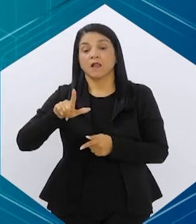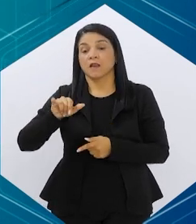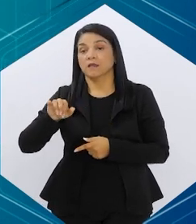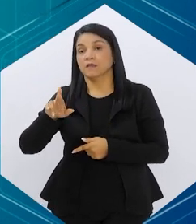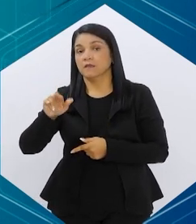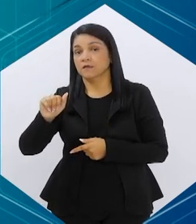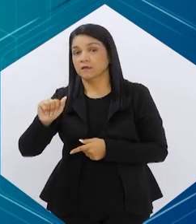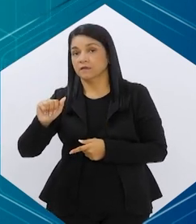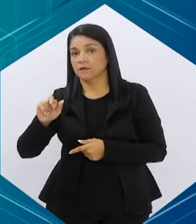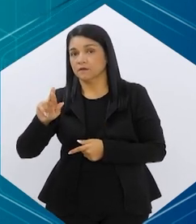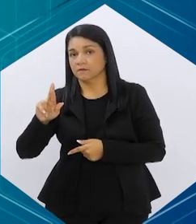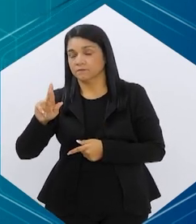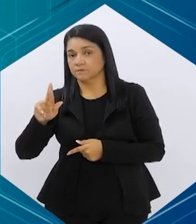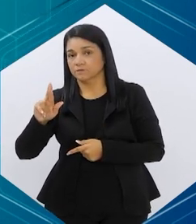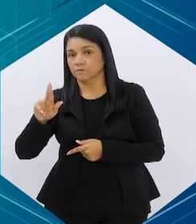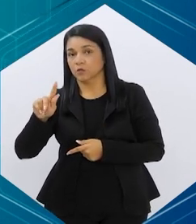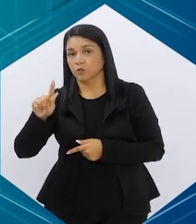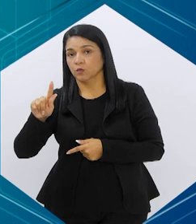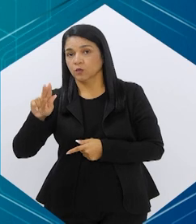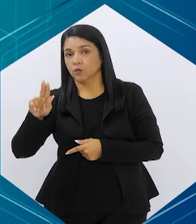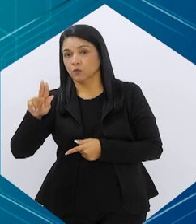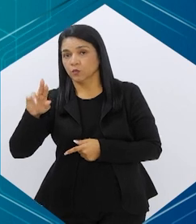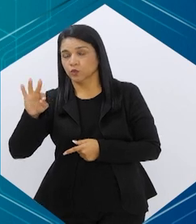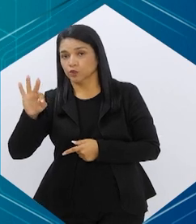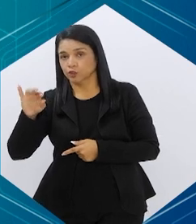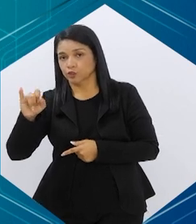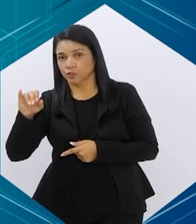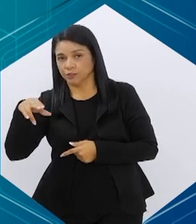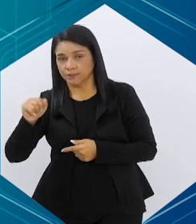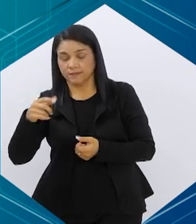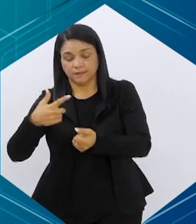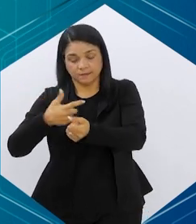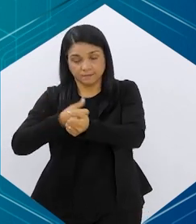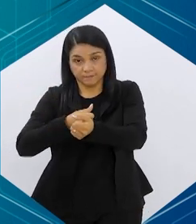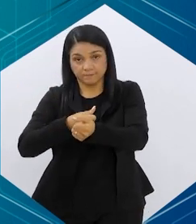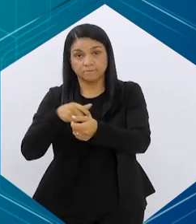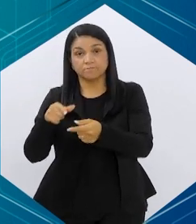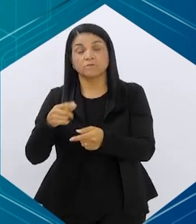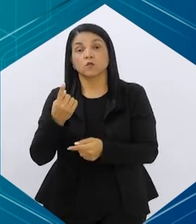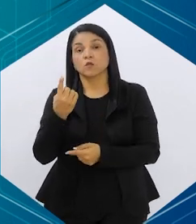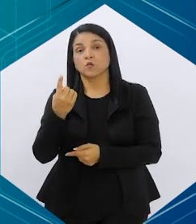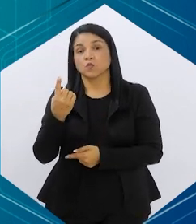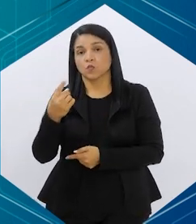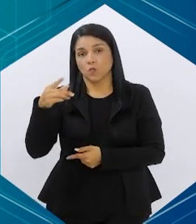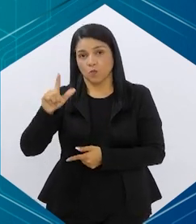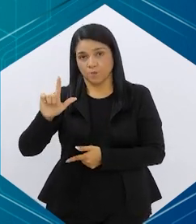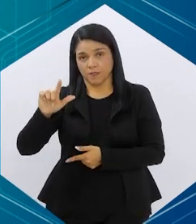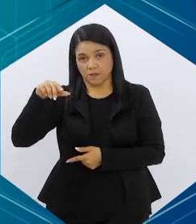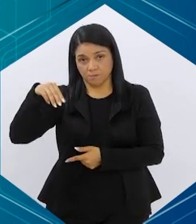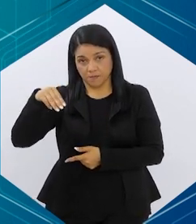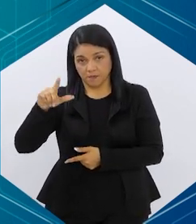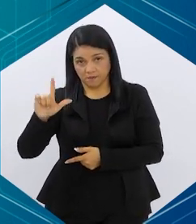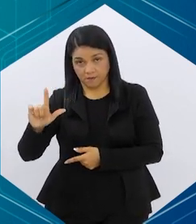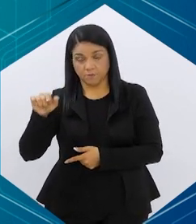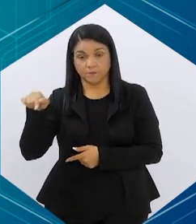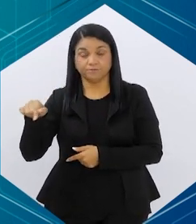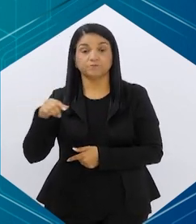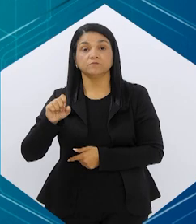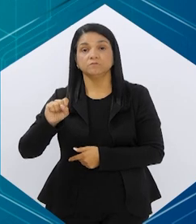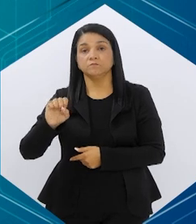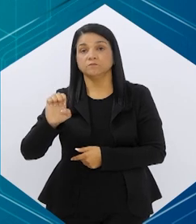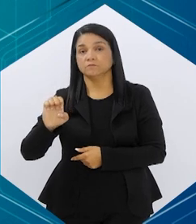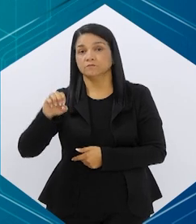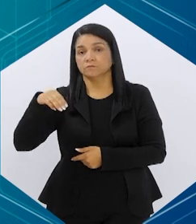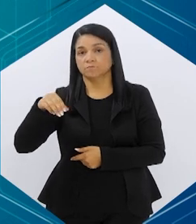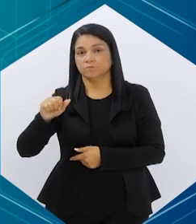e a sema que vai até a dose de 3 miligramas. E a sema aglutida na dose de 2.4, que é essa que a gente